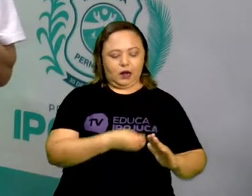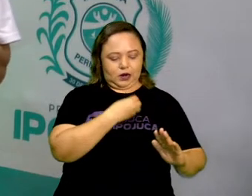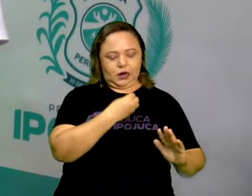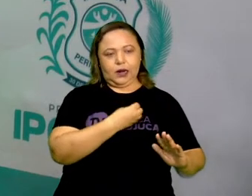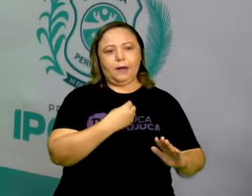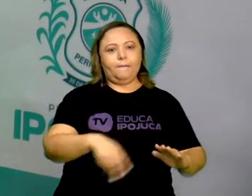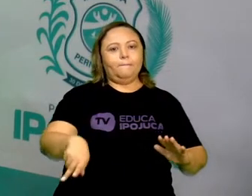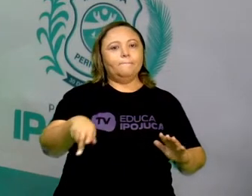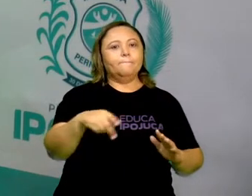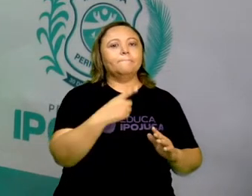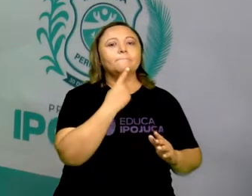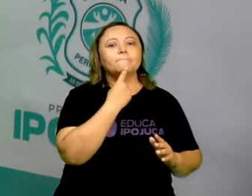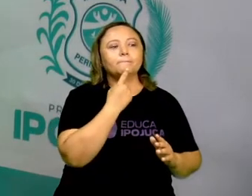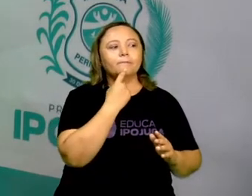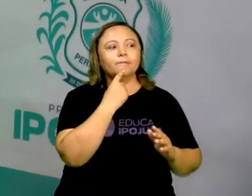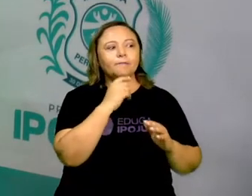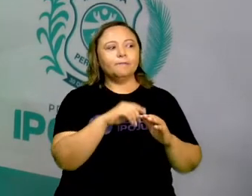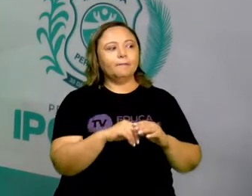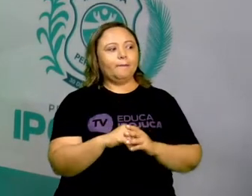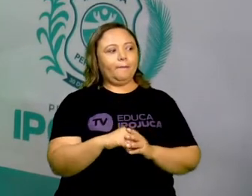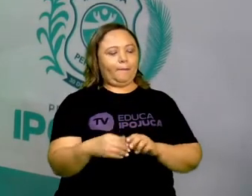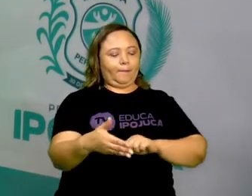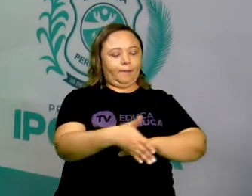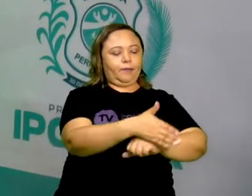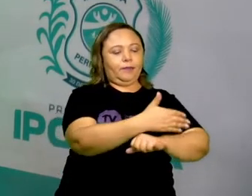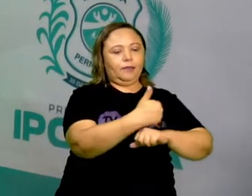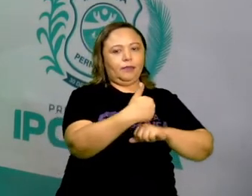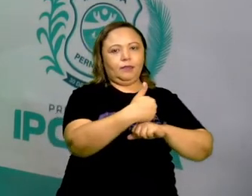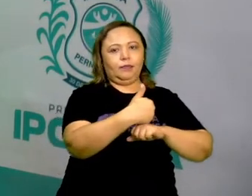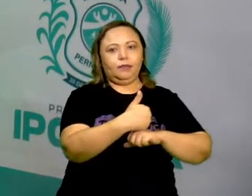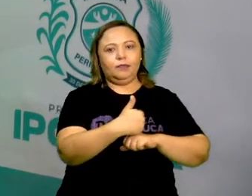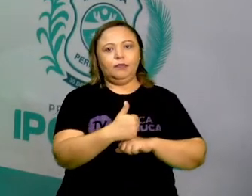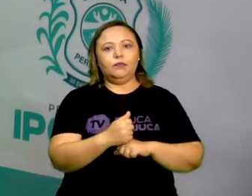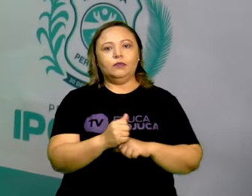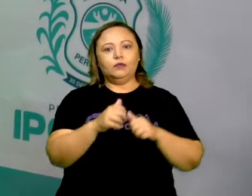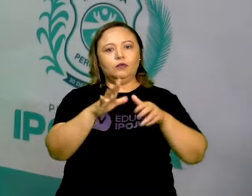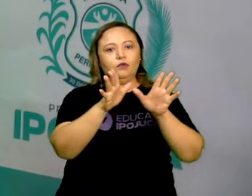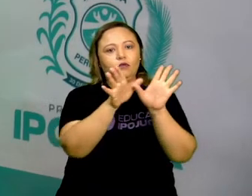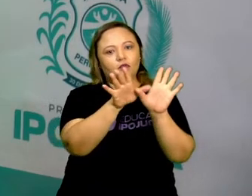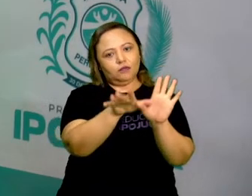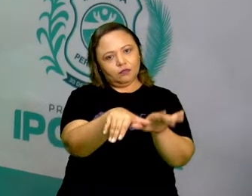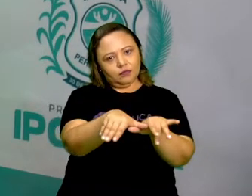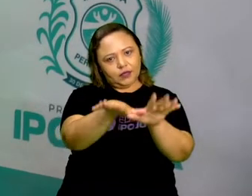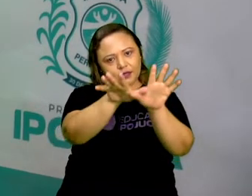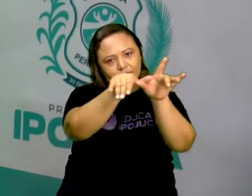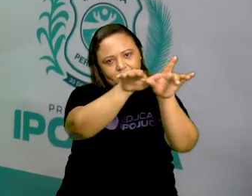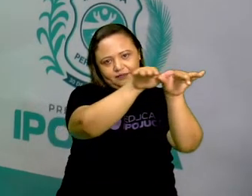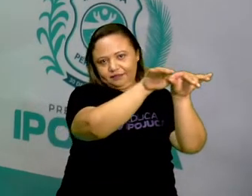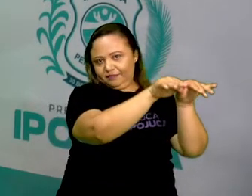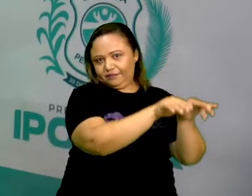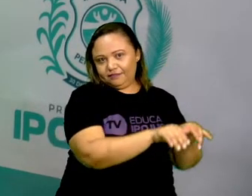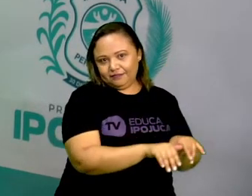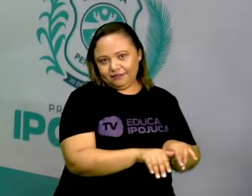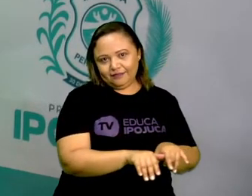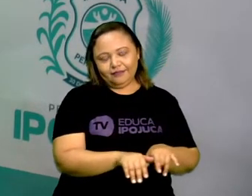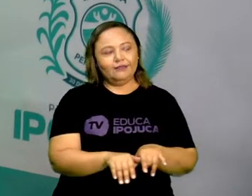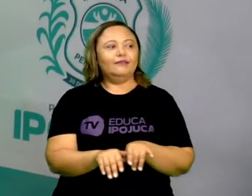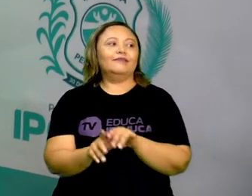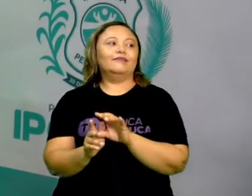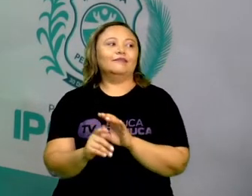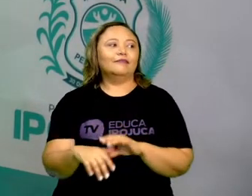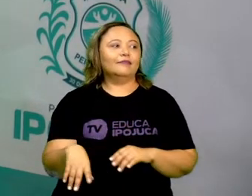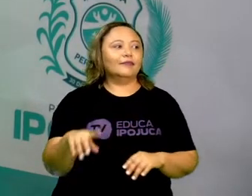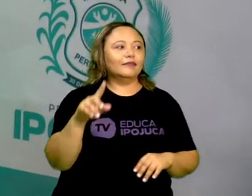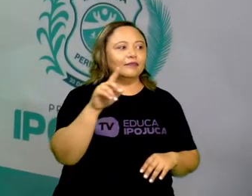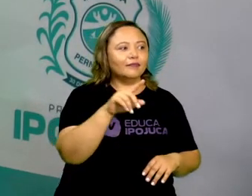Onde é que nós vamos encontrar essa pracinha dos pássaros? Nos pontos de referência. A gente olha